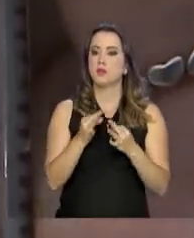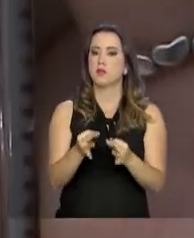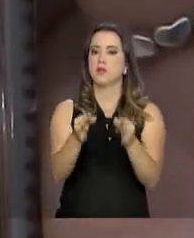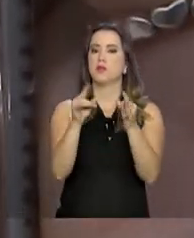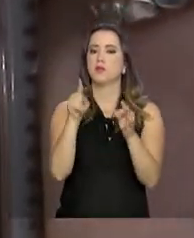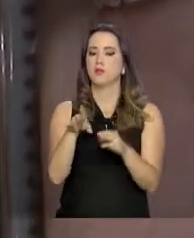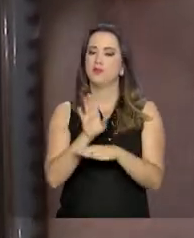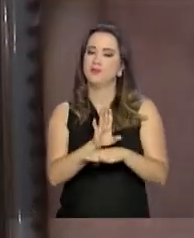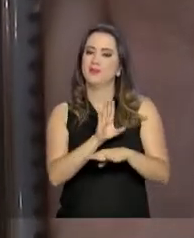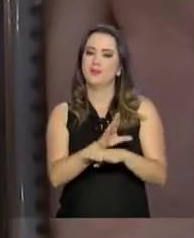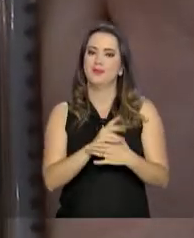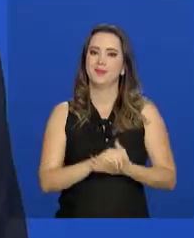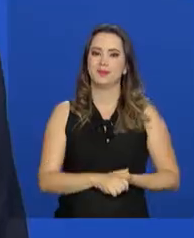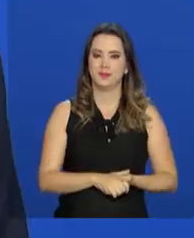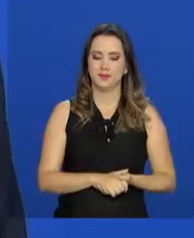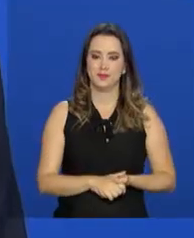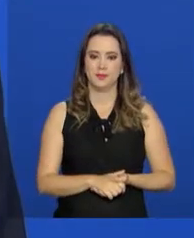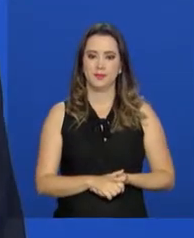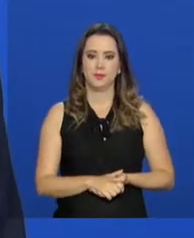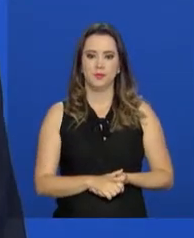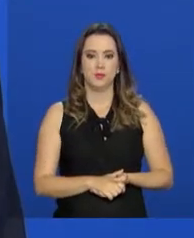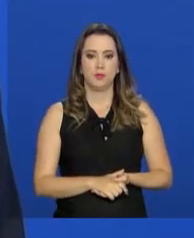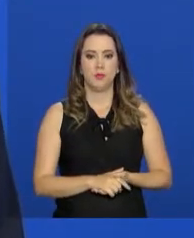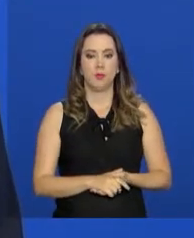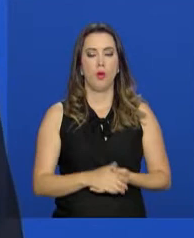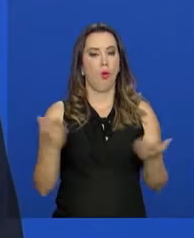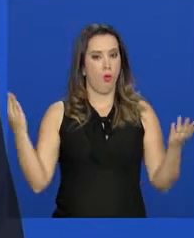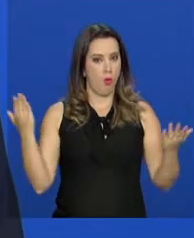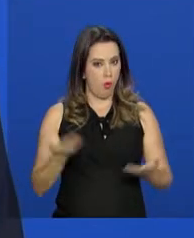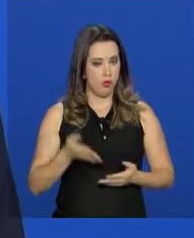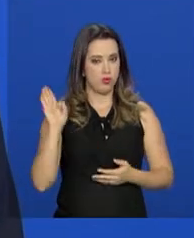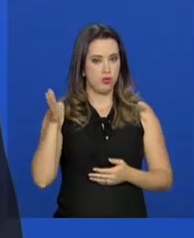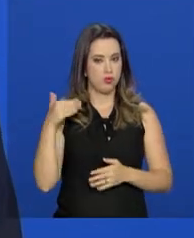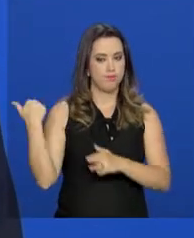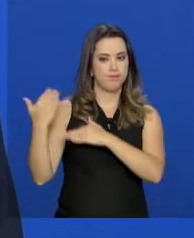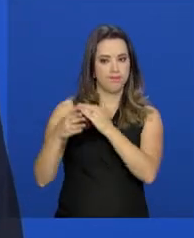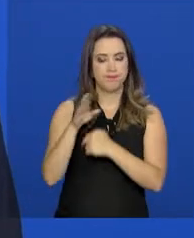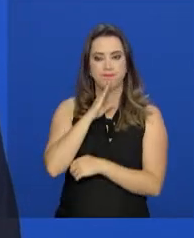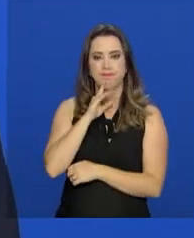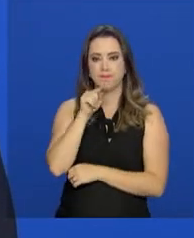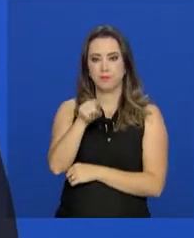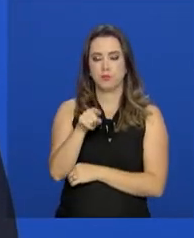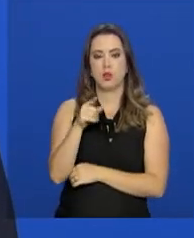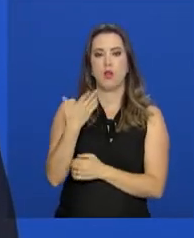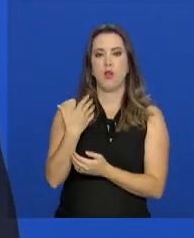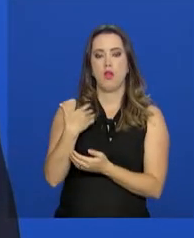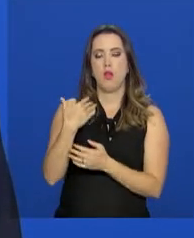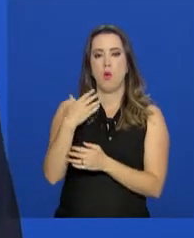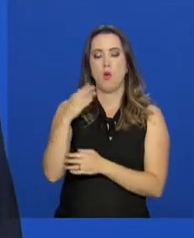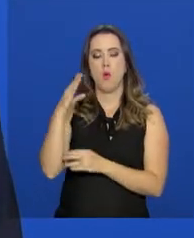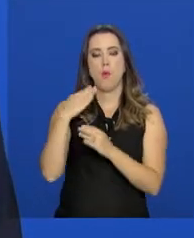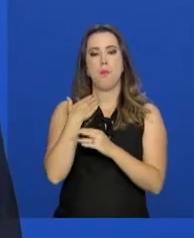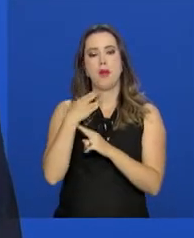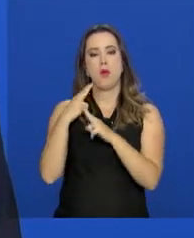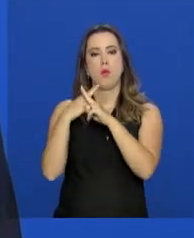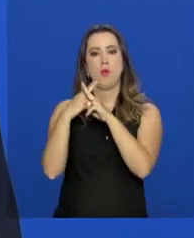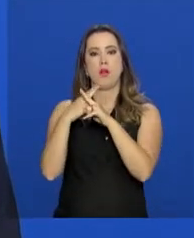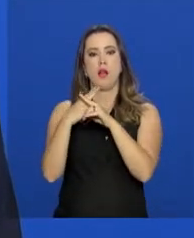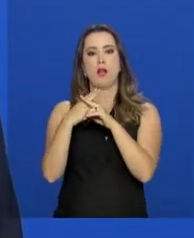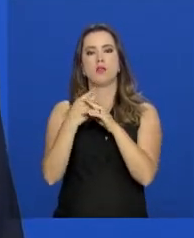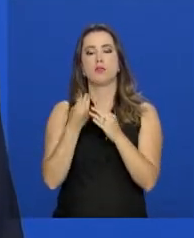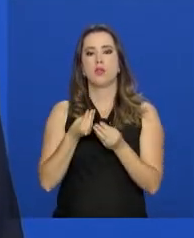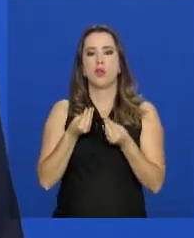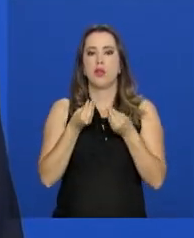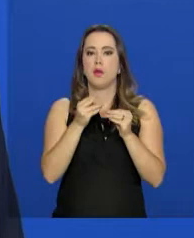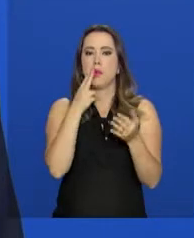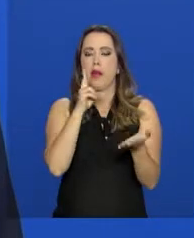está aí para ajudar. Hoje há um mecanismo já tradicional, que a Caixa encaminha mais de 100 milhões de extratos